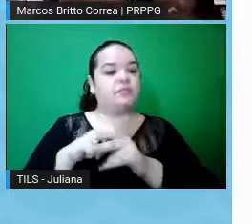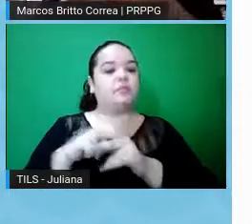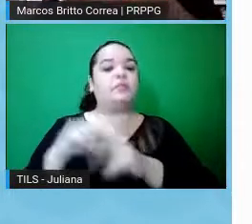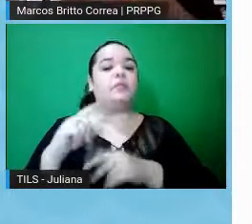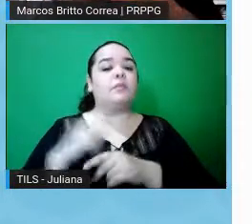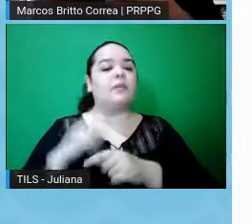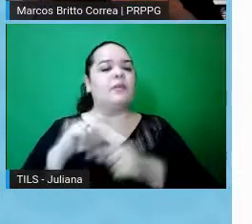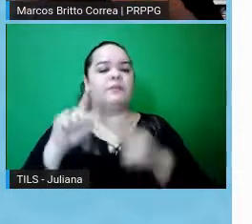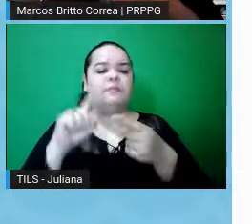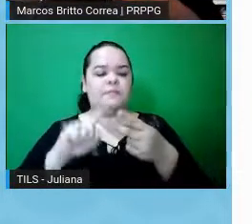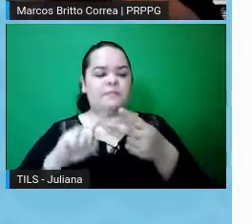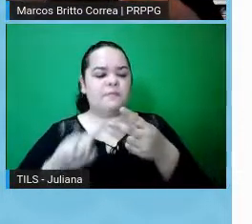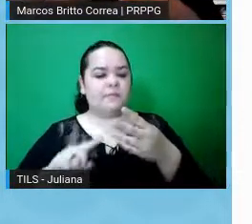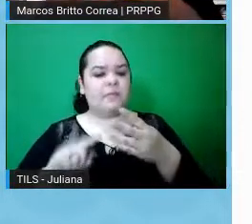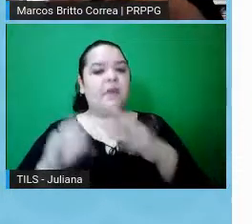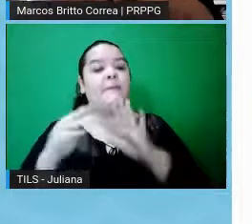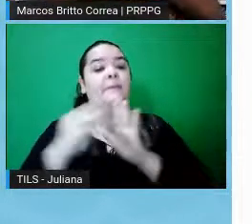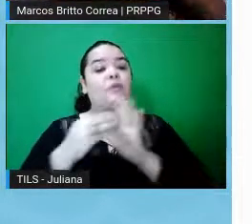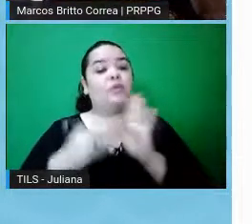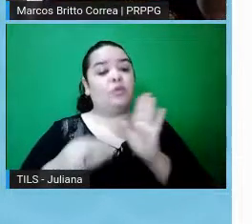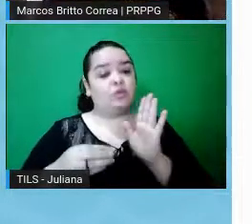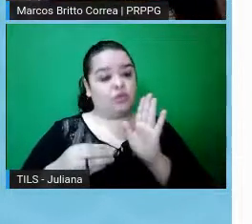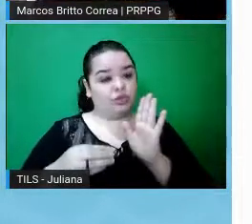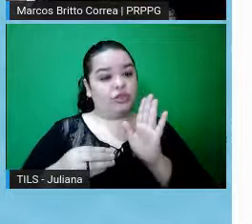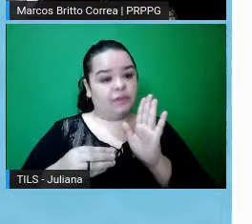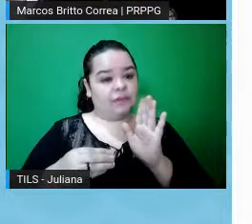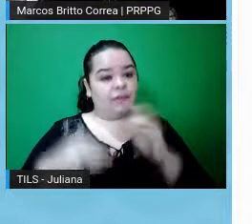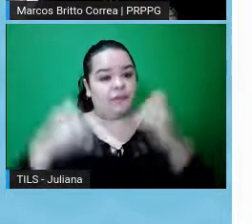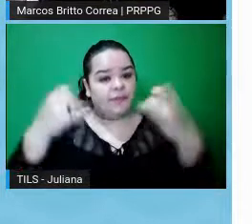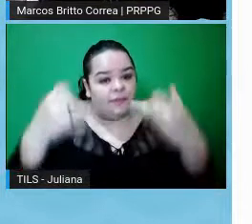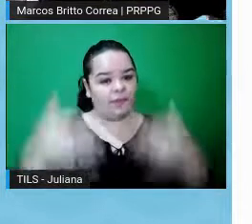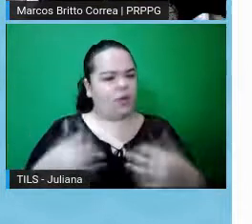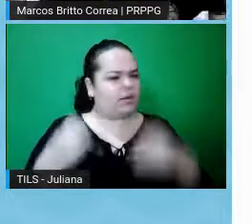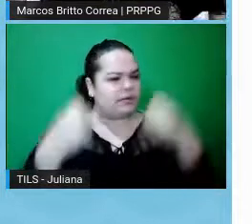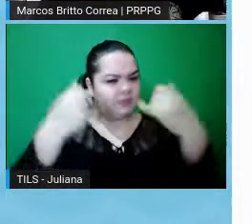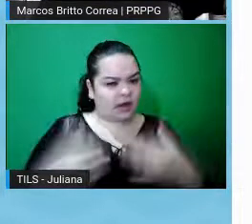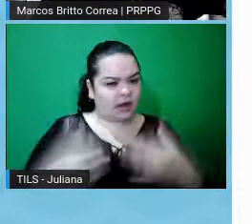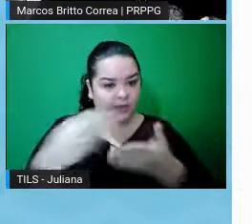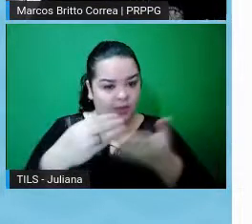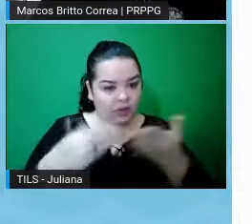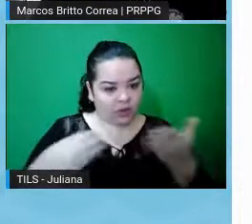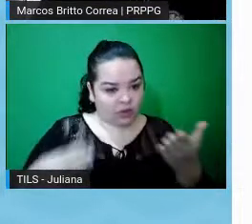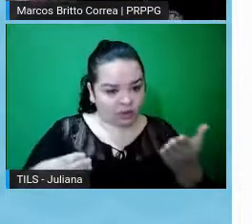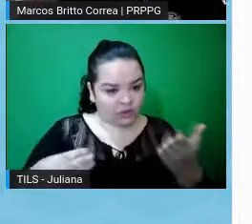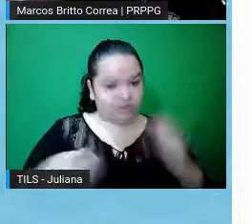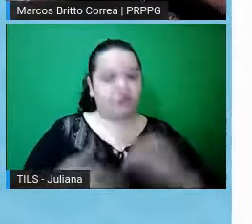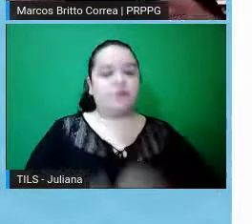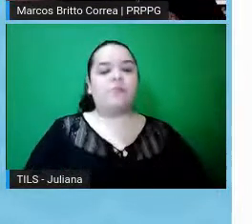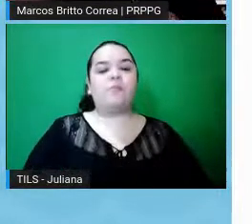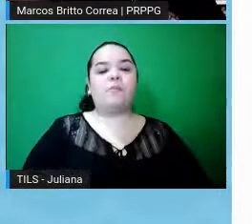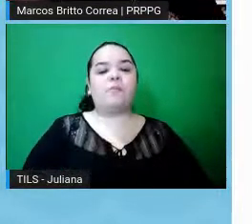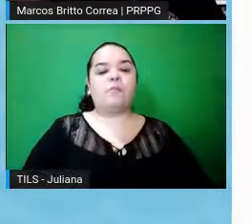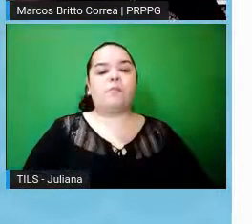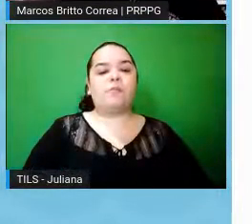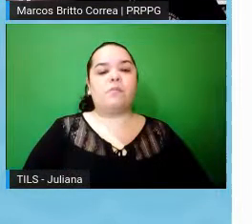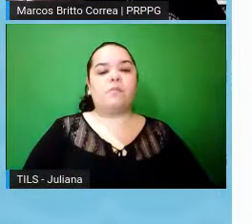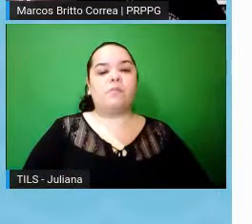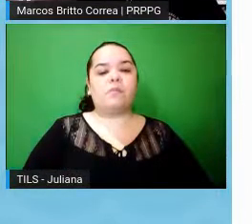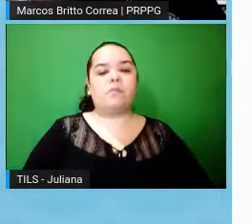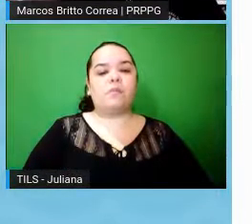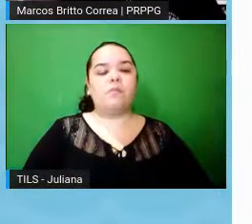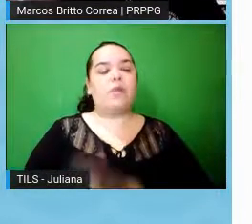metodológicos, tá, desde o desenho do estudo, que é a abordagem metodológica utilizada, uma sessão com detalhamento,